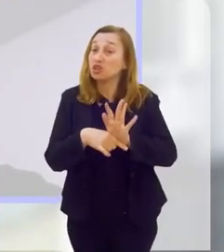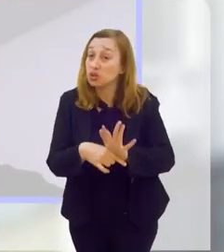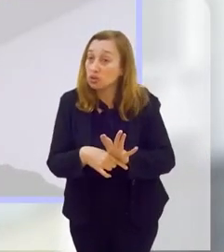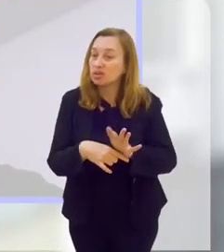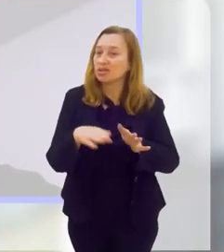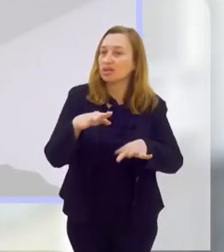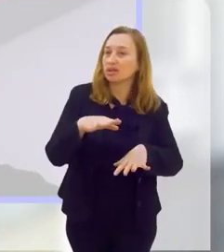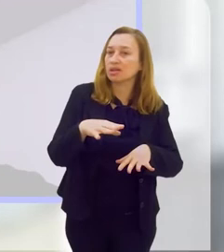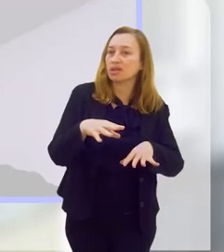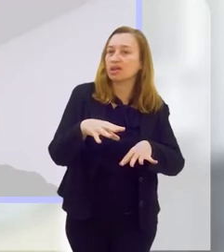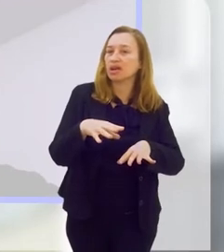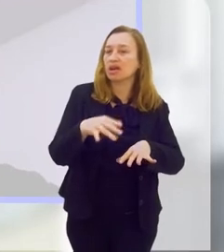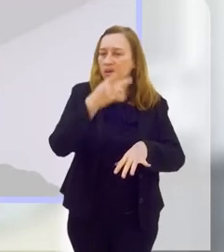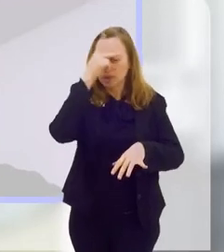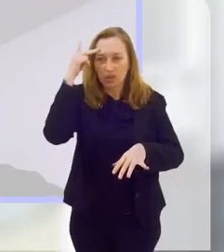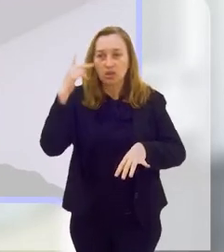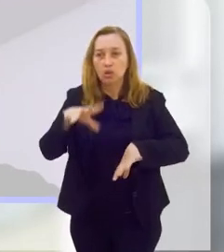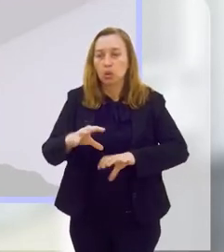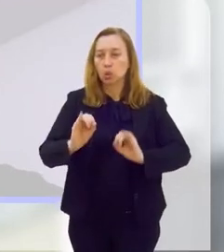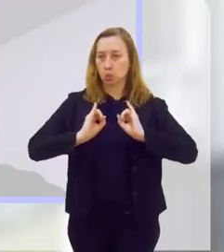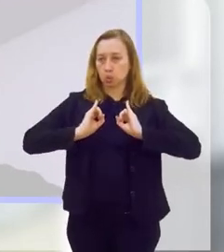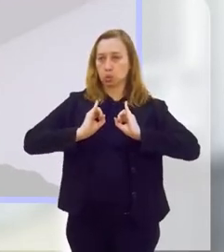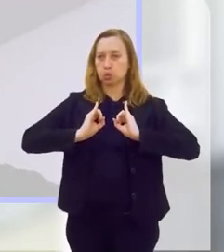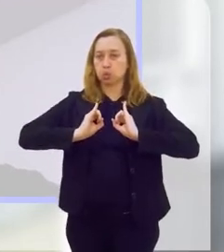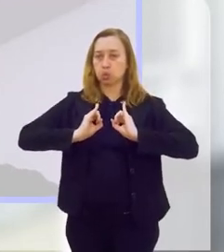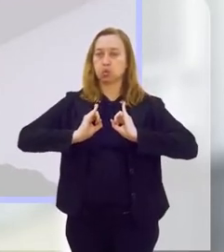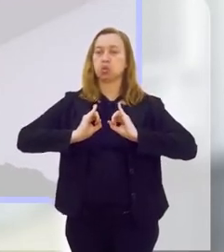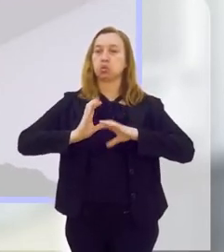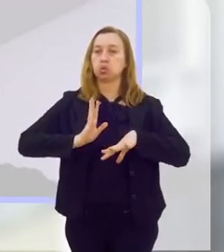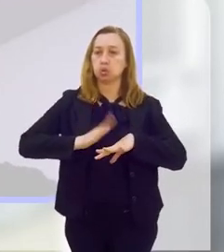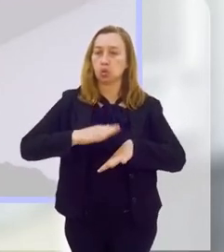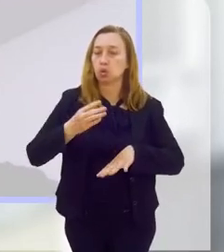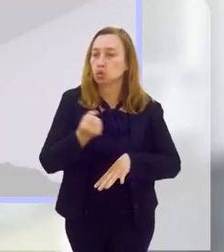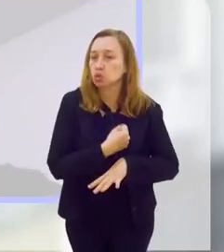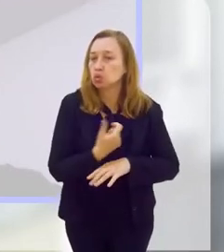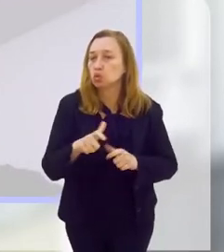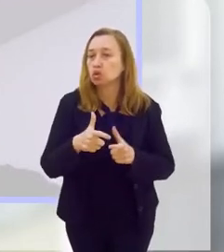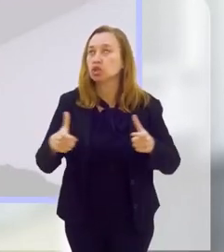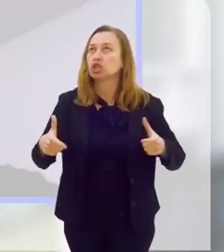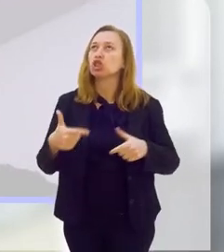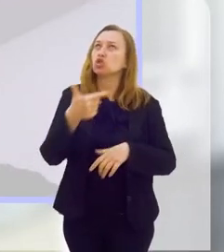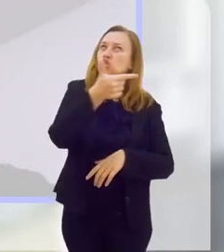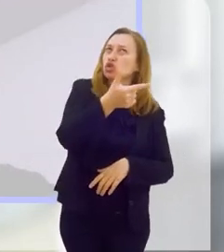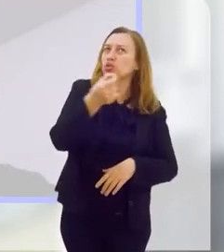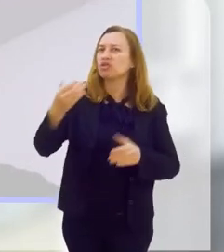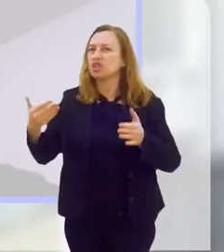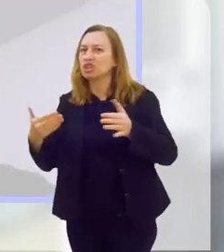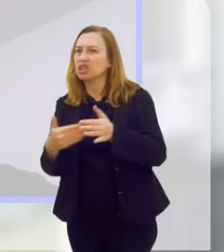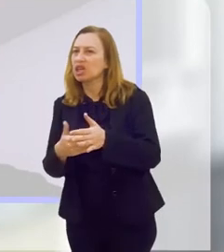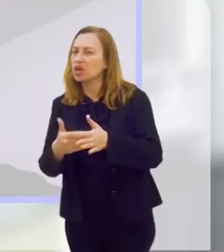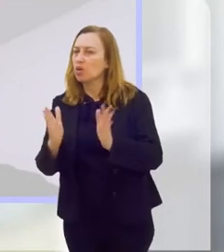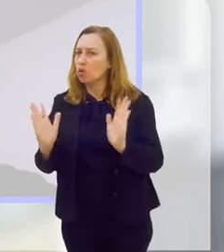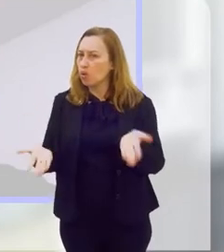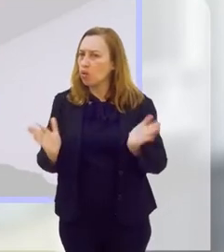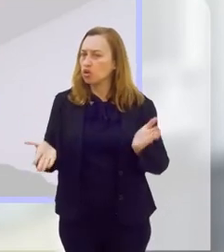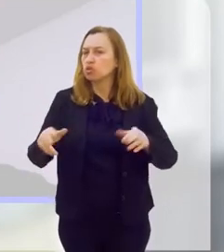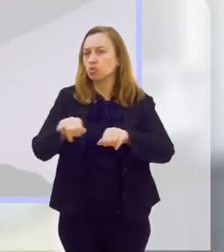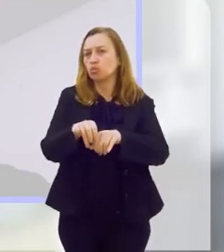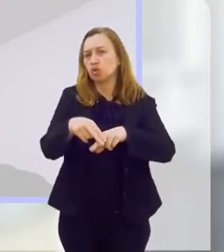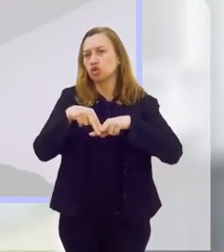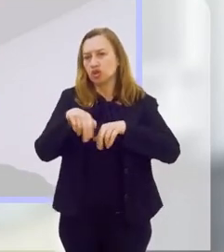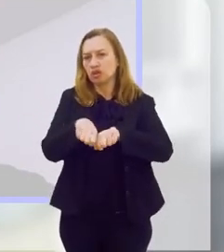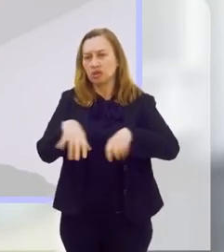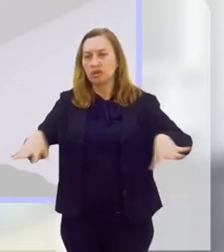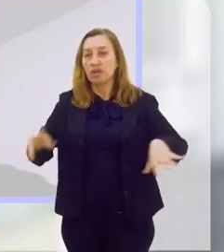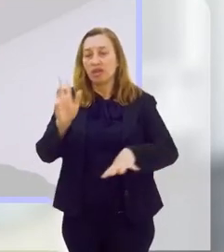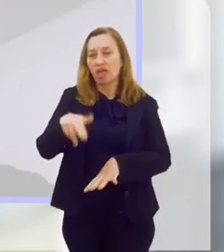contribui para o sedentarismo, um fator importante que houve um aumento de 2020 para cá, por causa